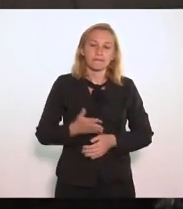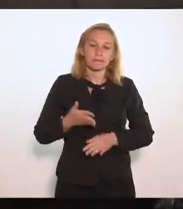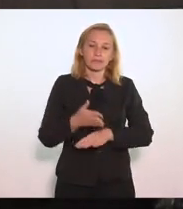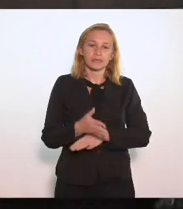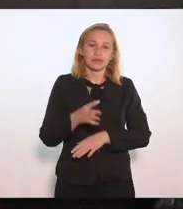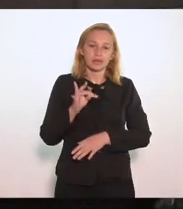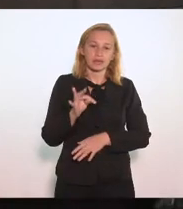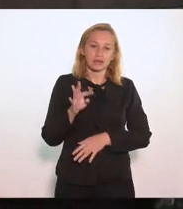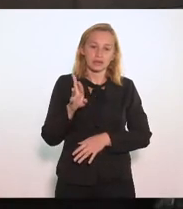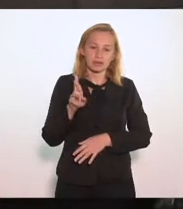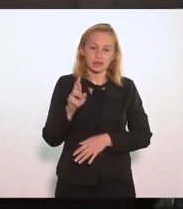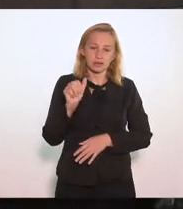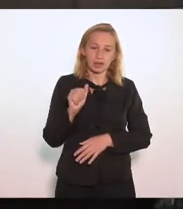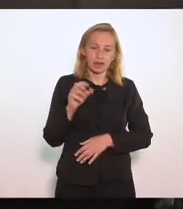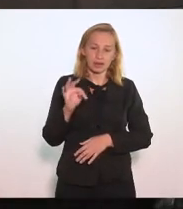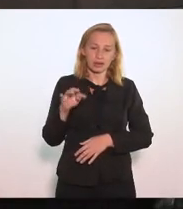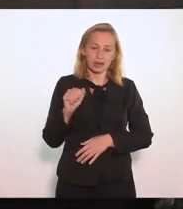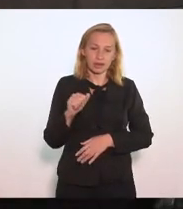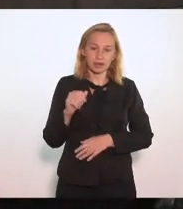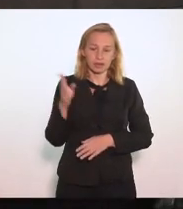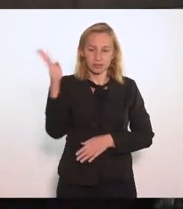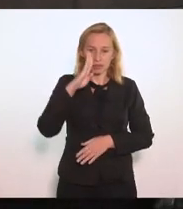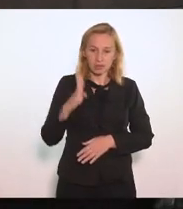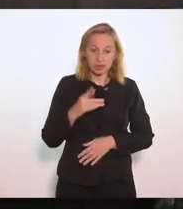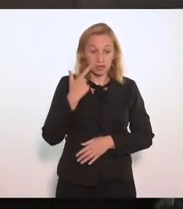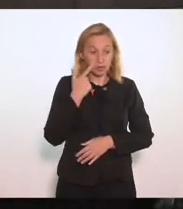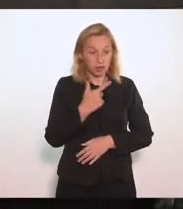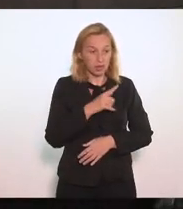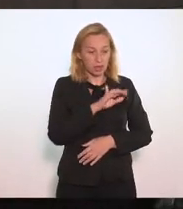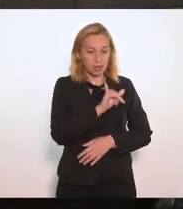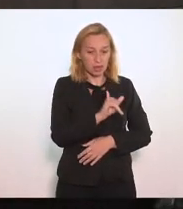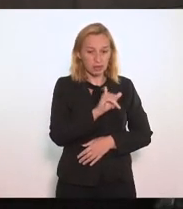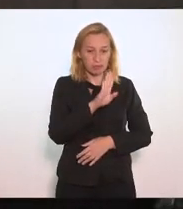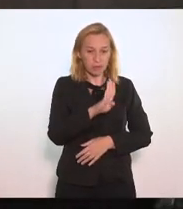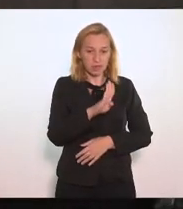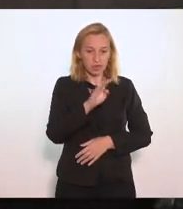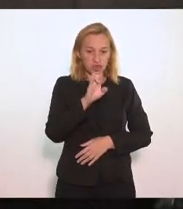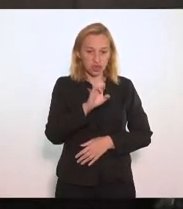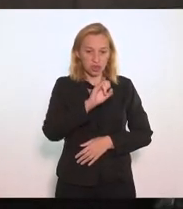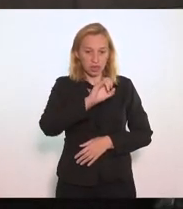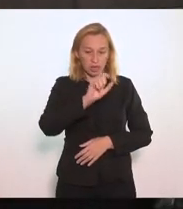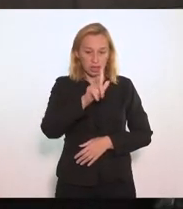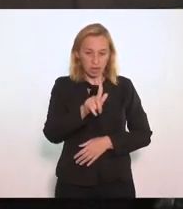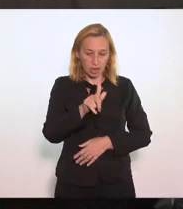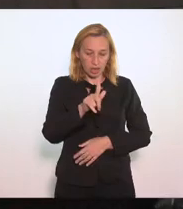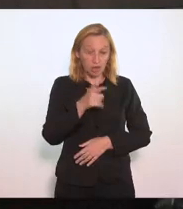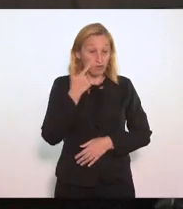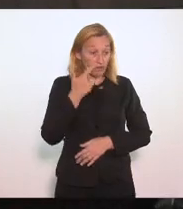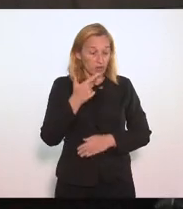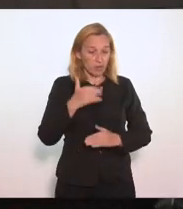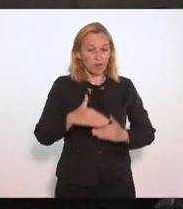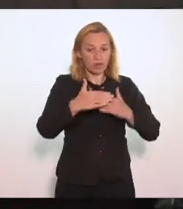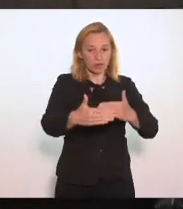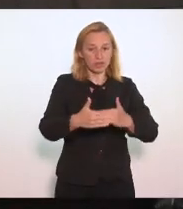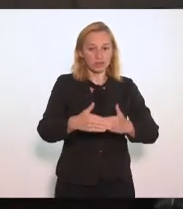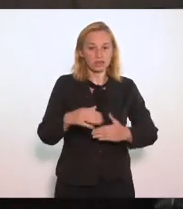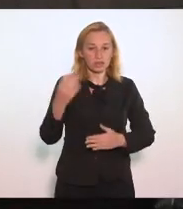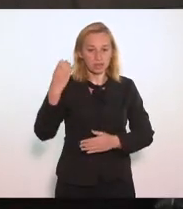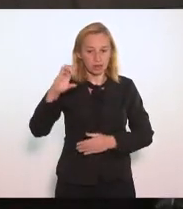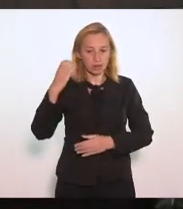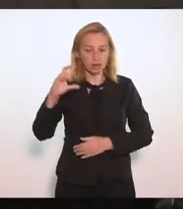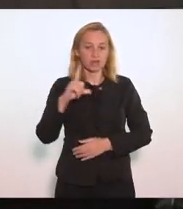Pegar os indicadores De saneamento Pelo site Do BGE E ver Os avanços Que Niterói Teve